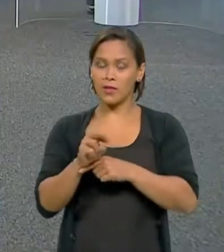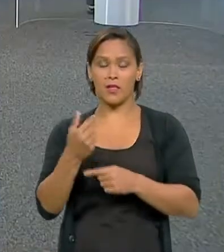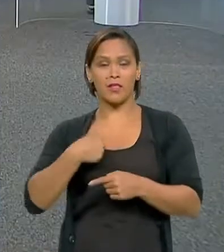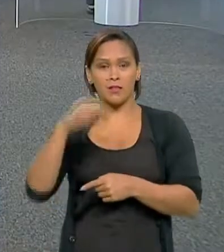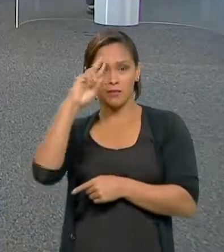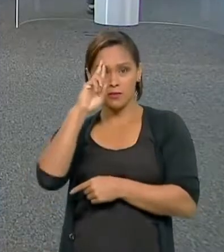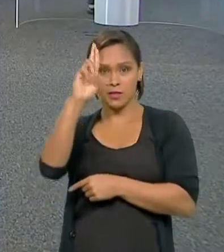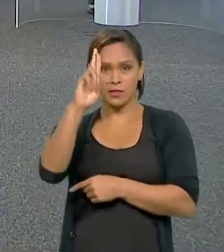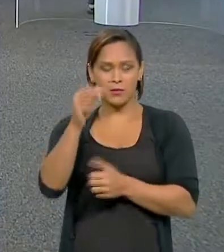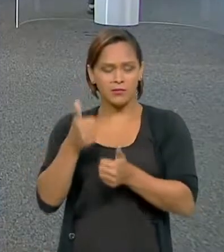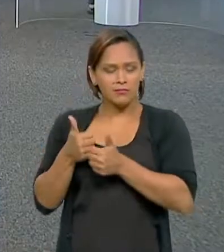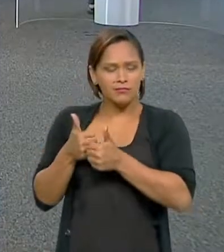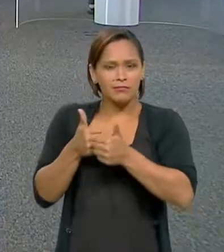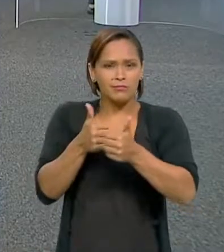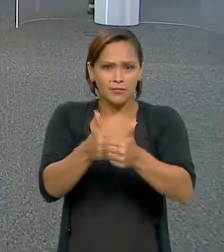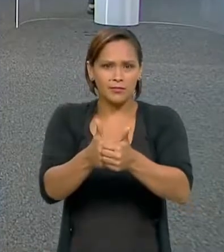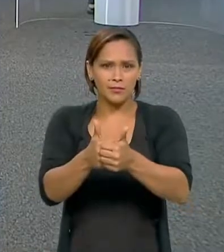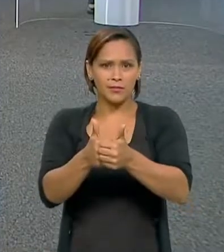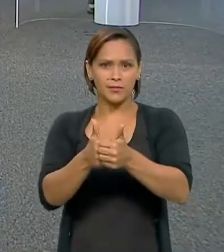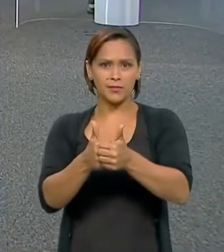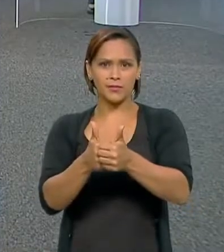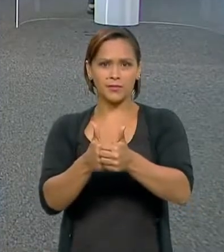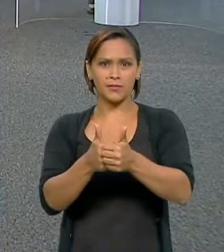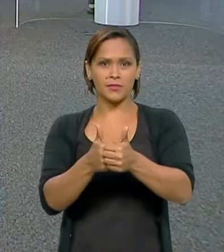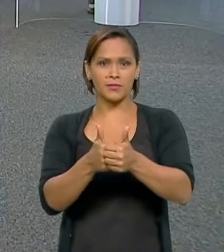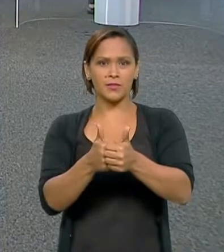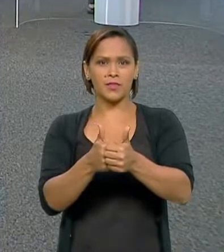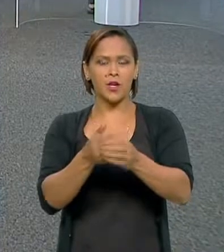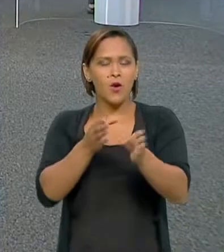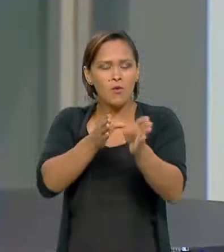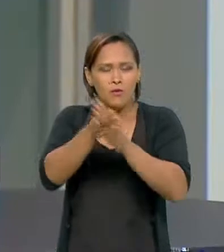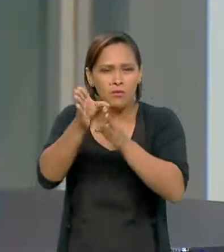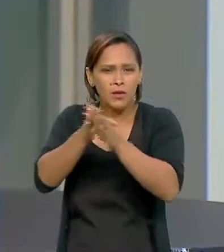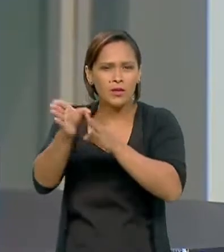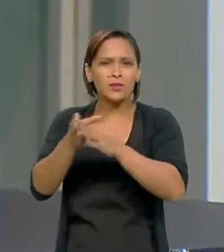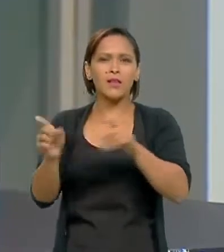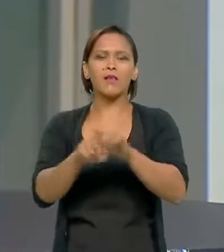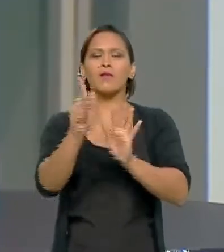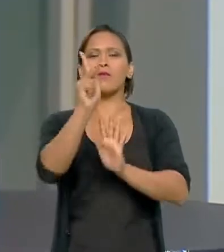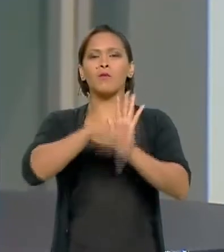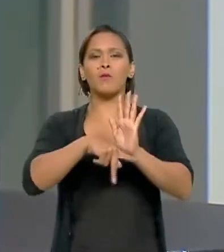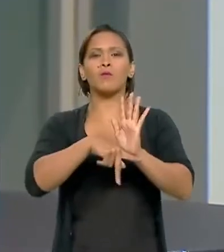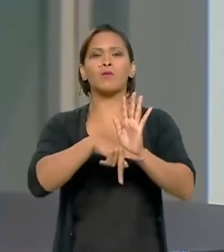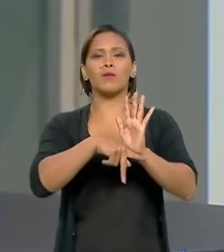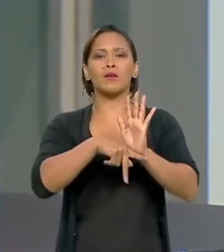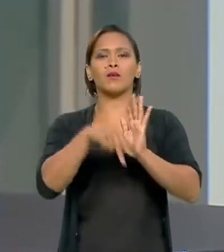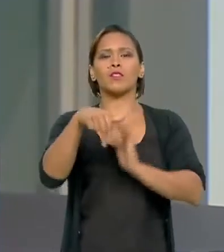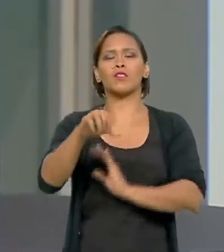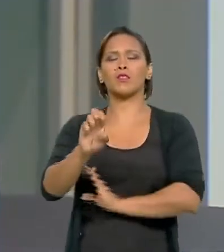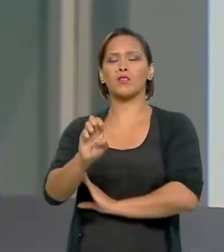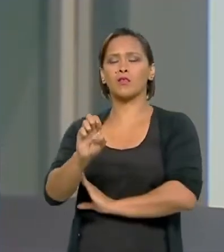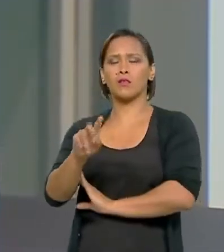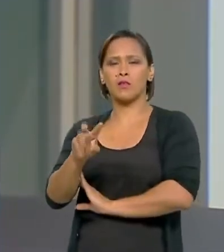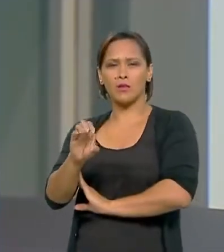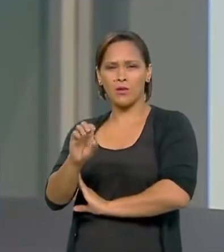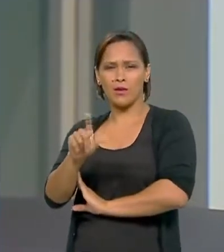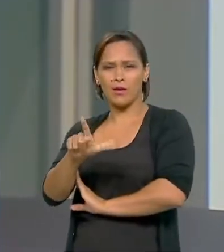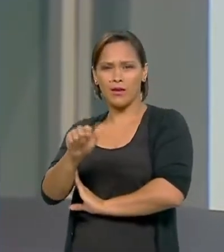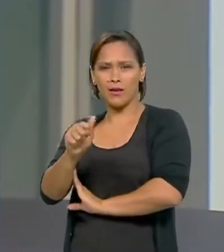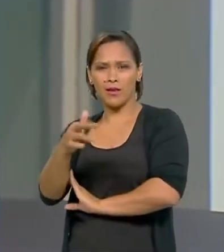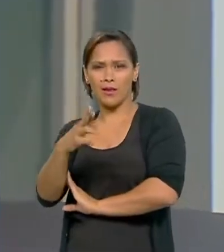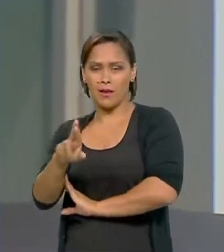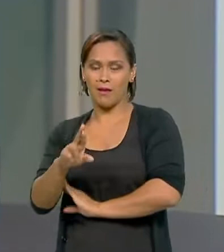pela condução e orientação do programa nuclear brasileiro, porque,